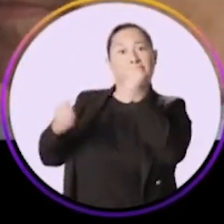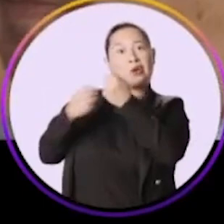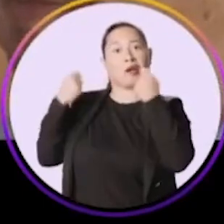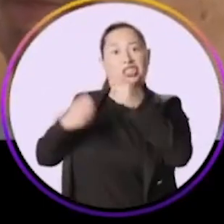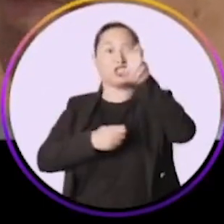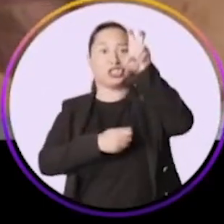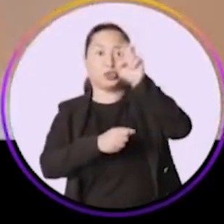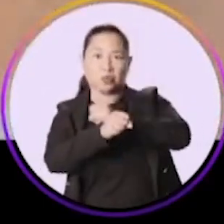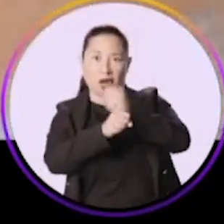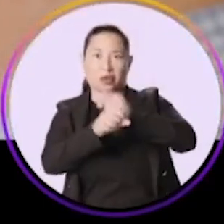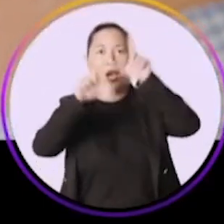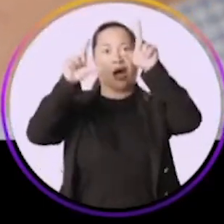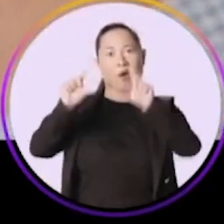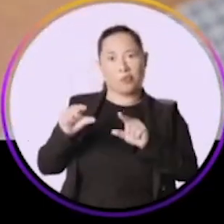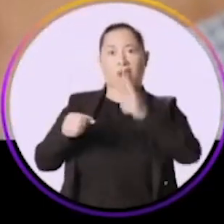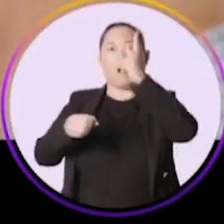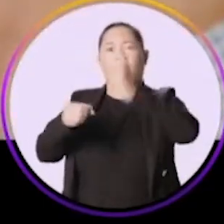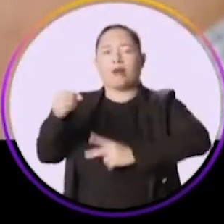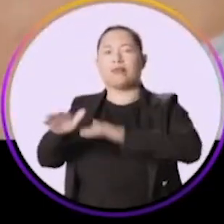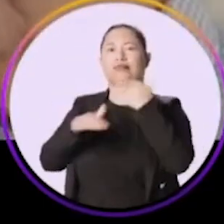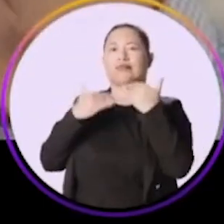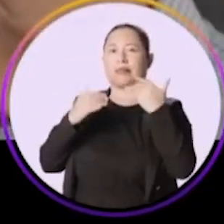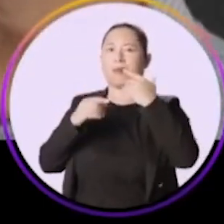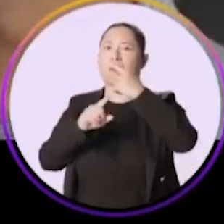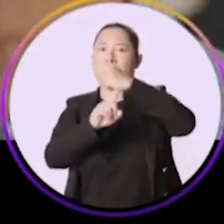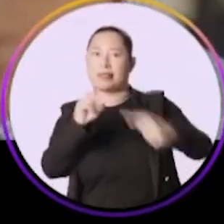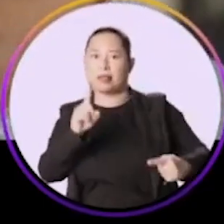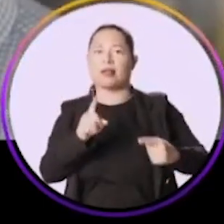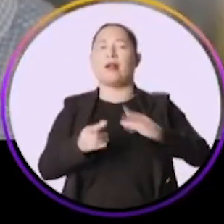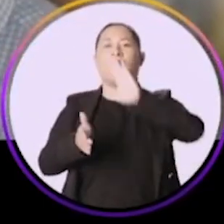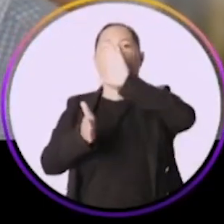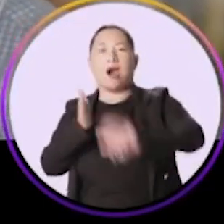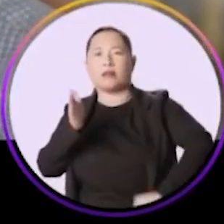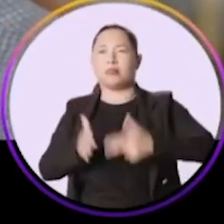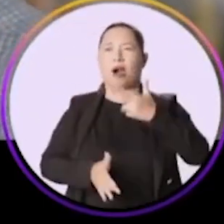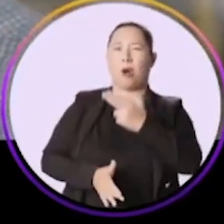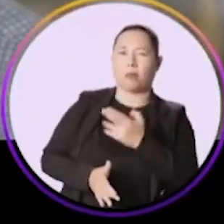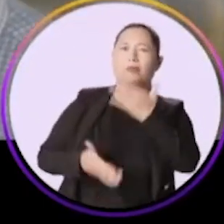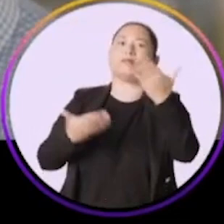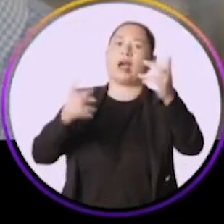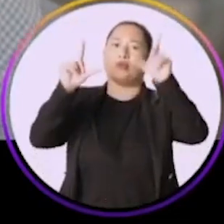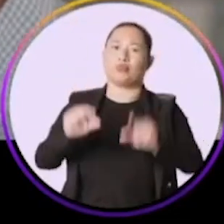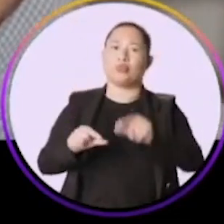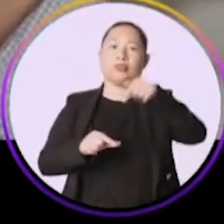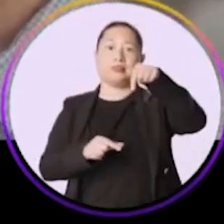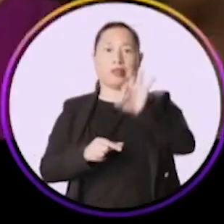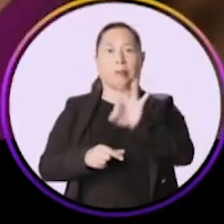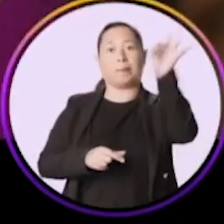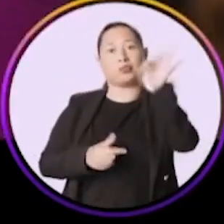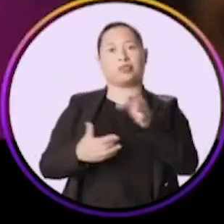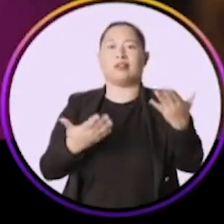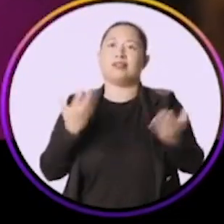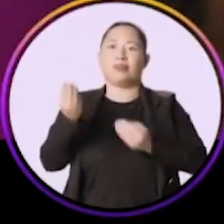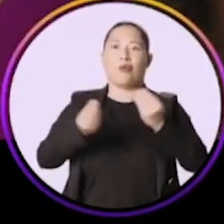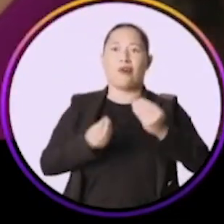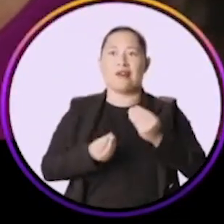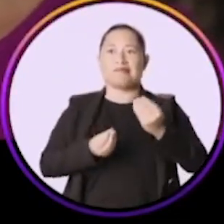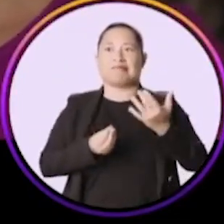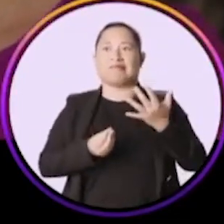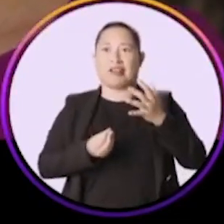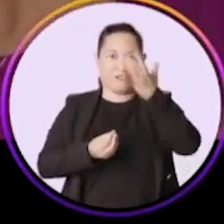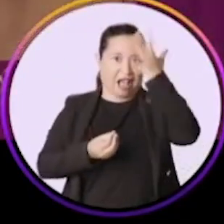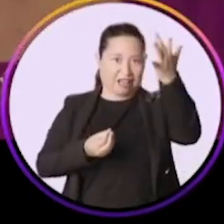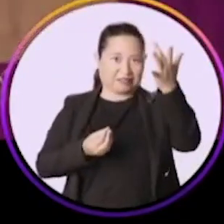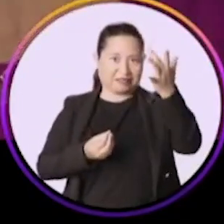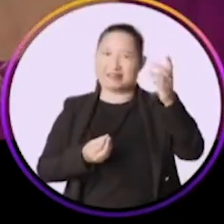Caruaru, em cinco anos, reduzir o homicídio pela metade. E o crime de roubo, de assalto e tal, reduzir em 70%. Não tem solução ao fato, é um problema